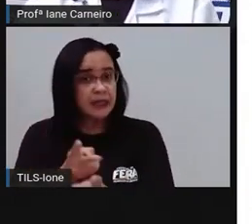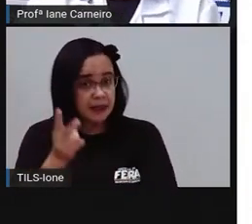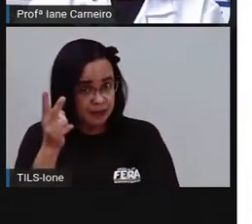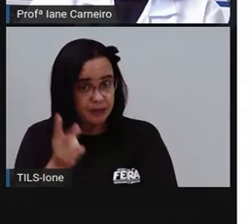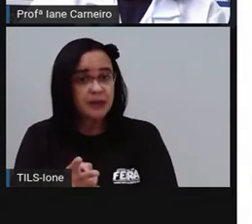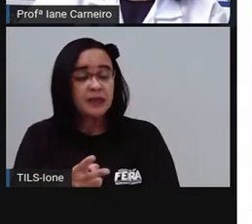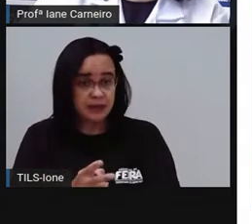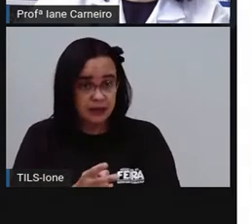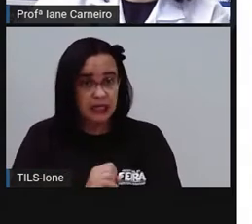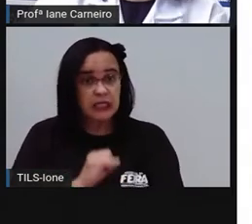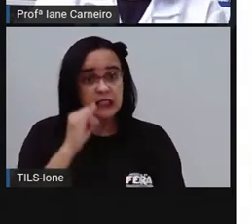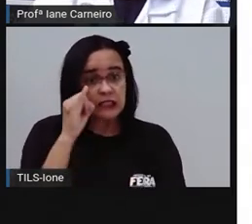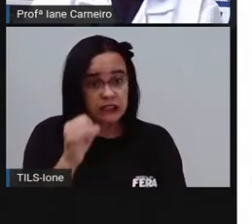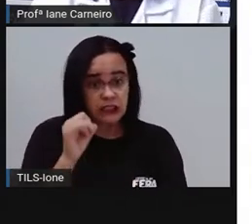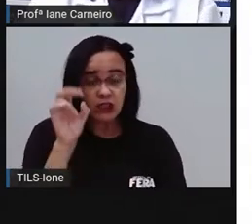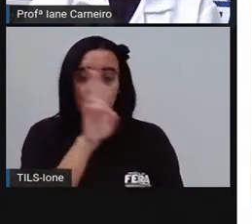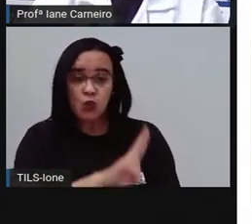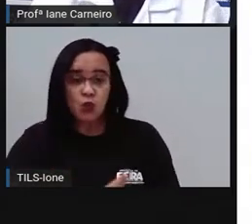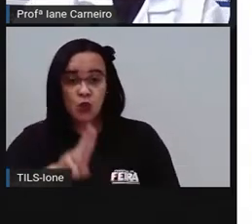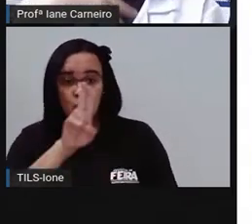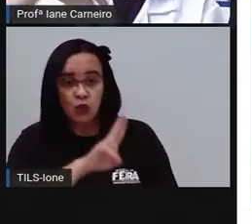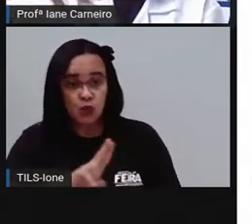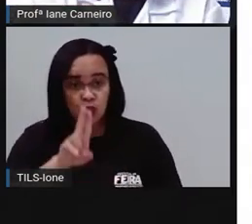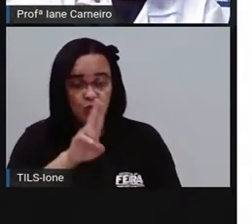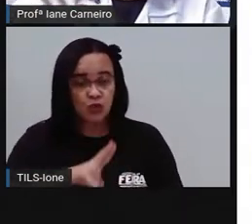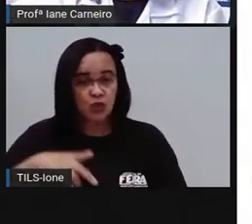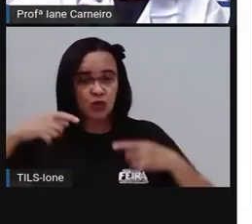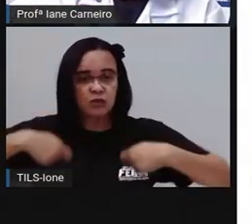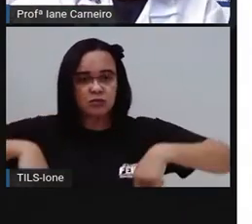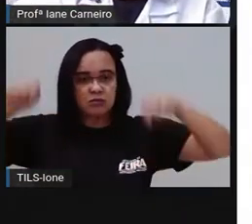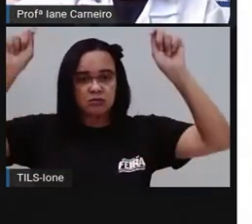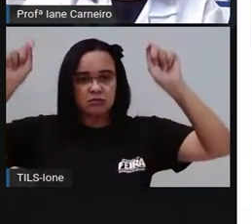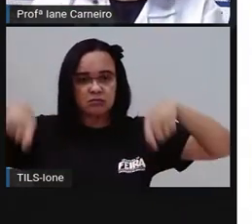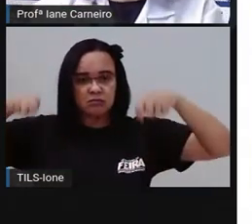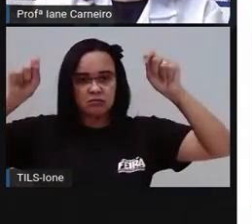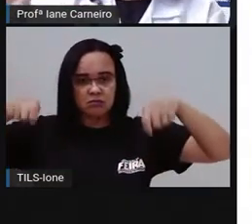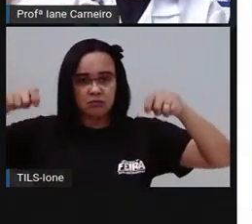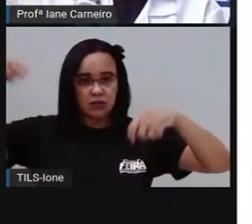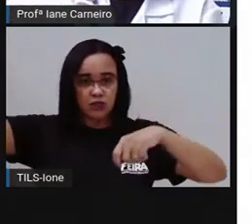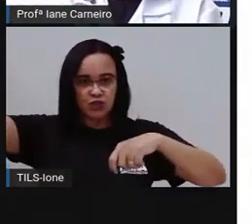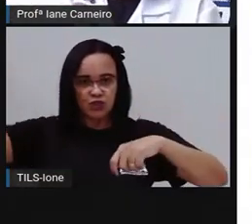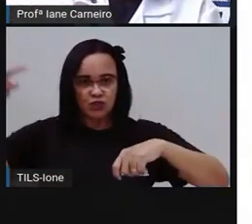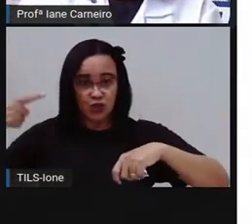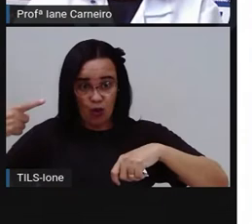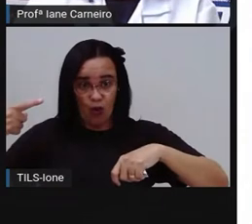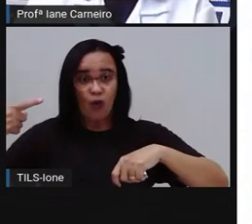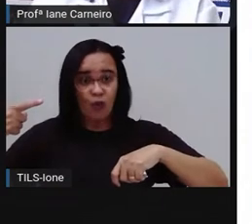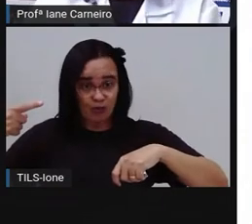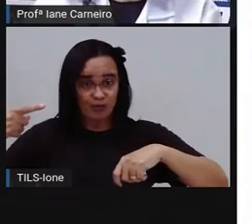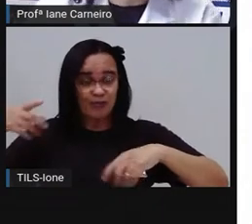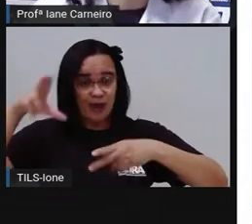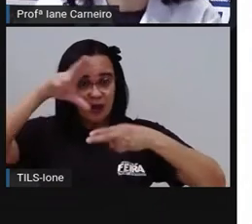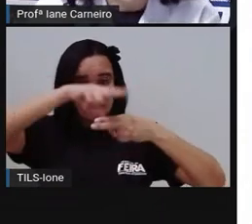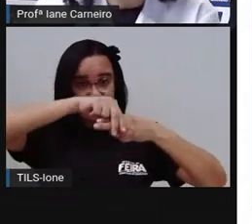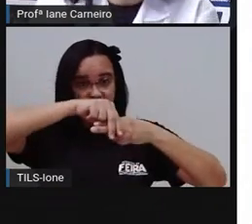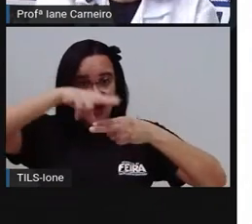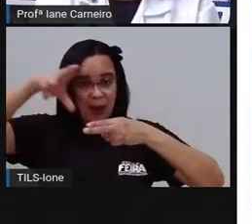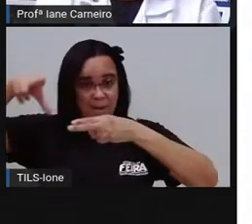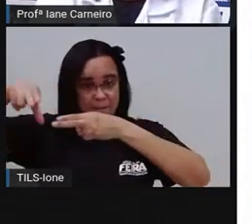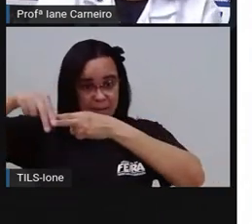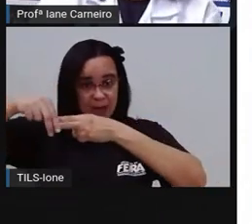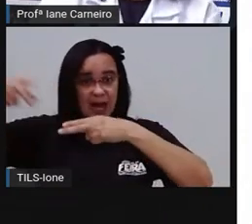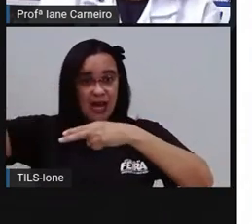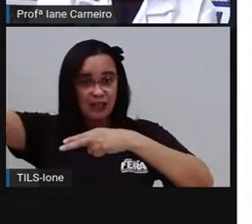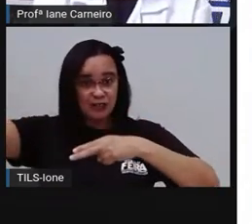usar, o ideal é que você coloque ela para secar num ambiente arejado, ventilado, tá? Então, pendura lá no varal, no quintal.